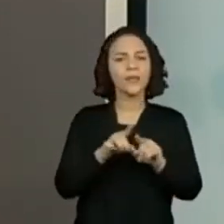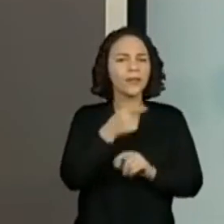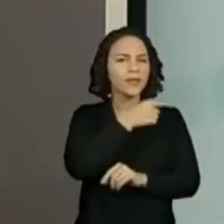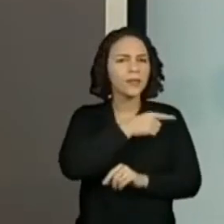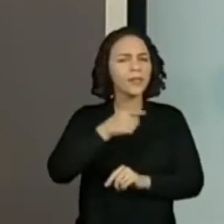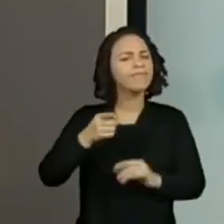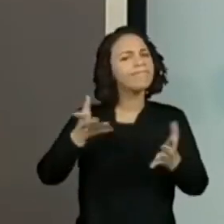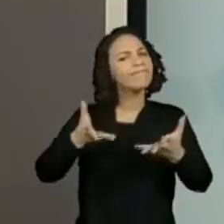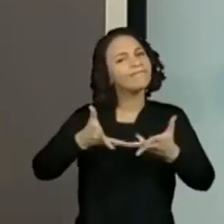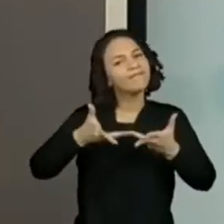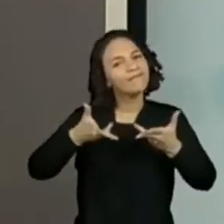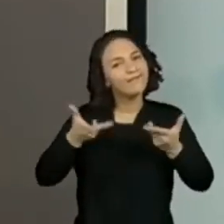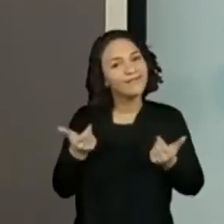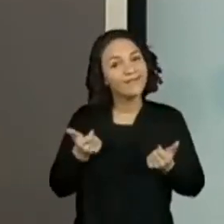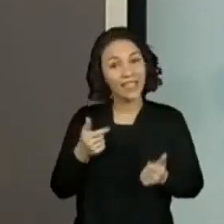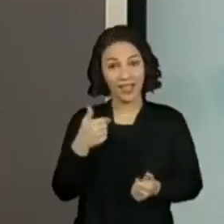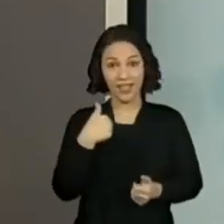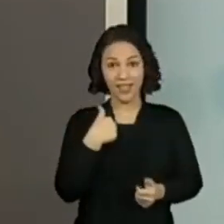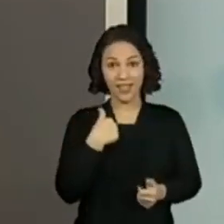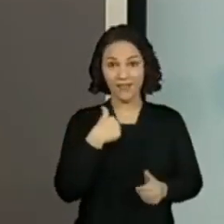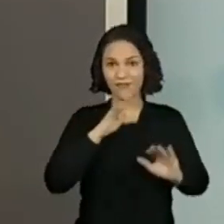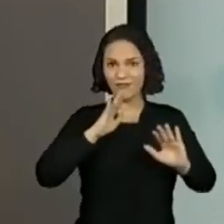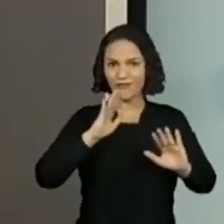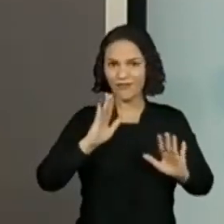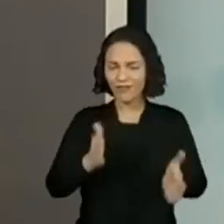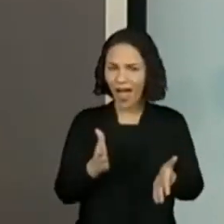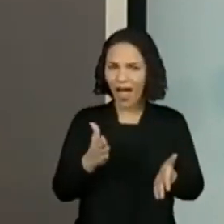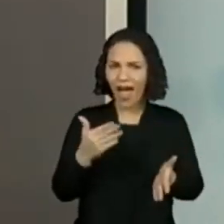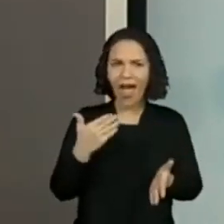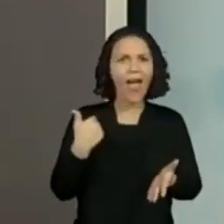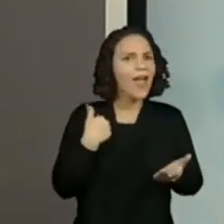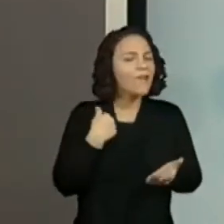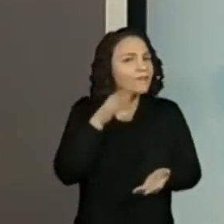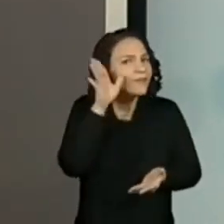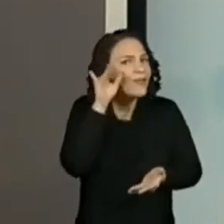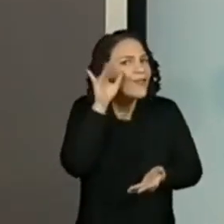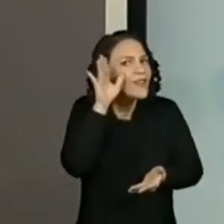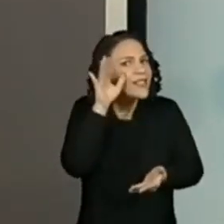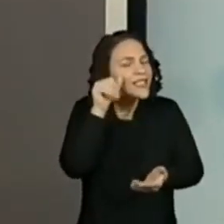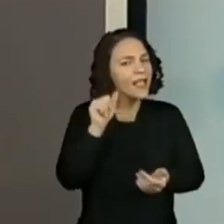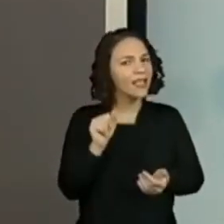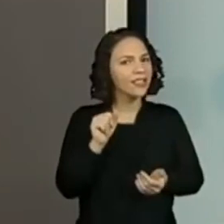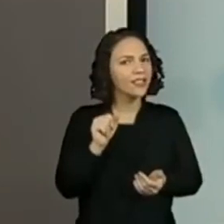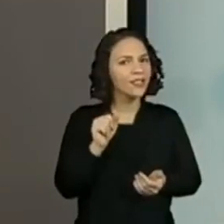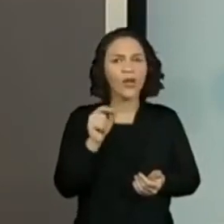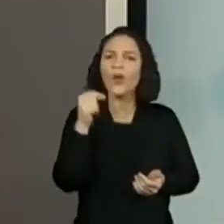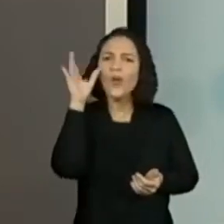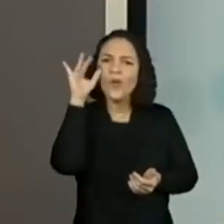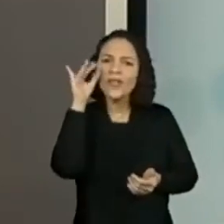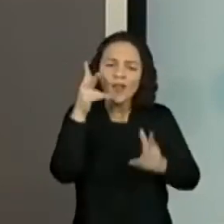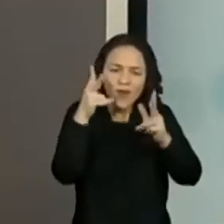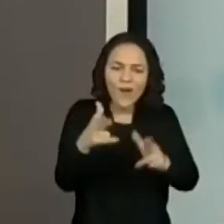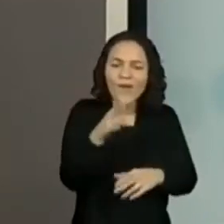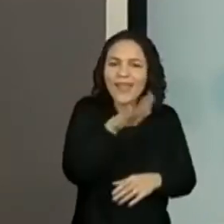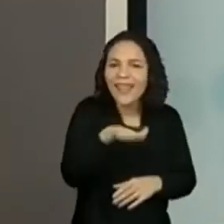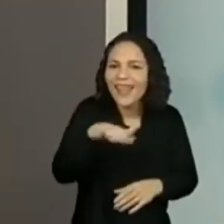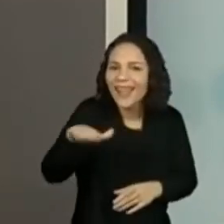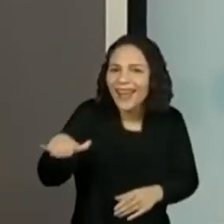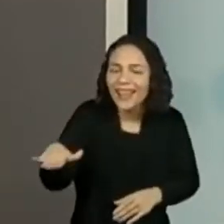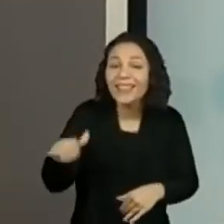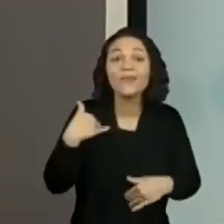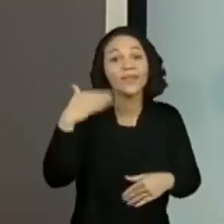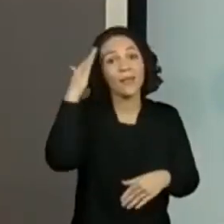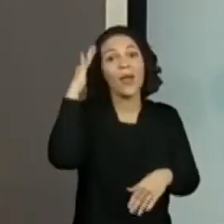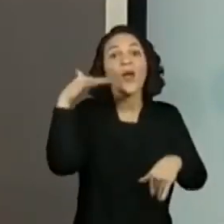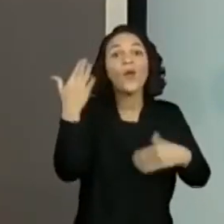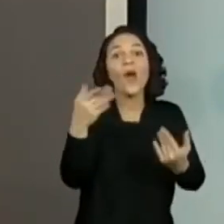maravilhosa e a professora Kelly já está com muita, mas muita curiosidade. Curiosidade de criança mesmo, para saber quais